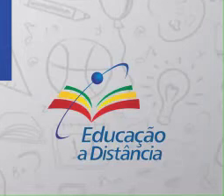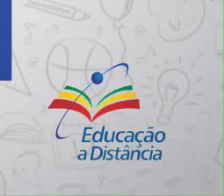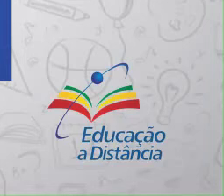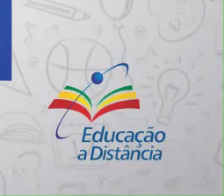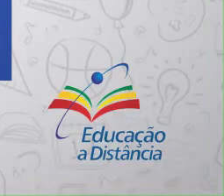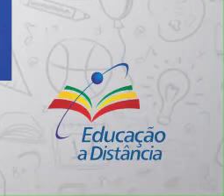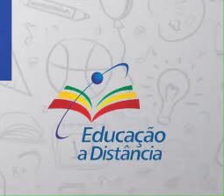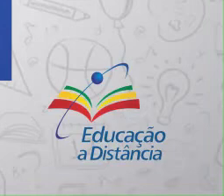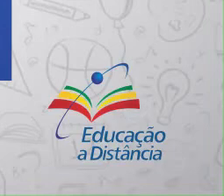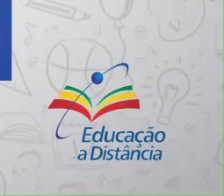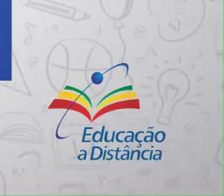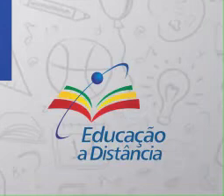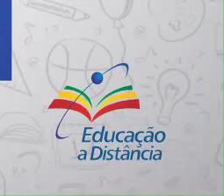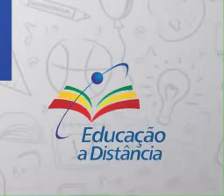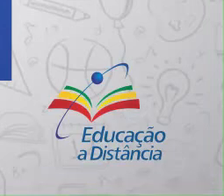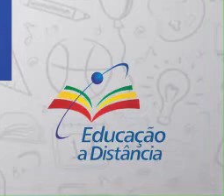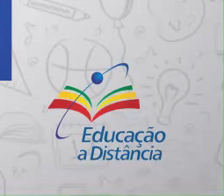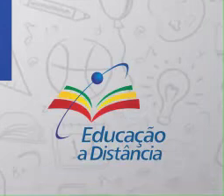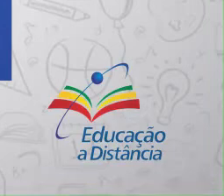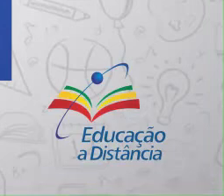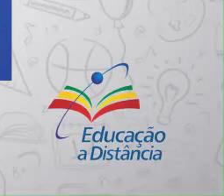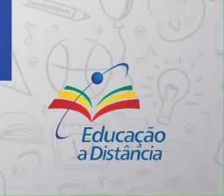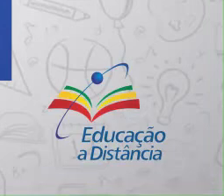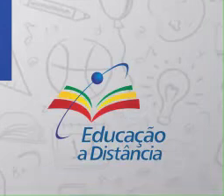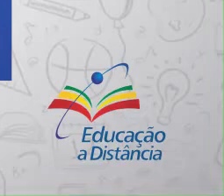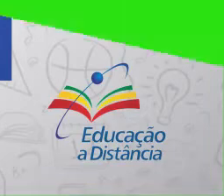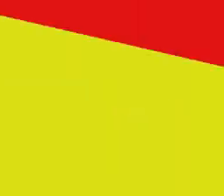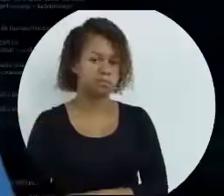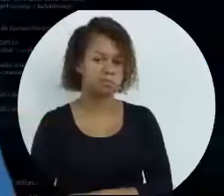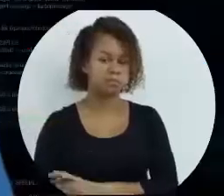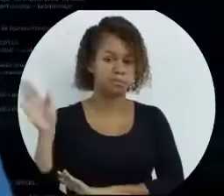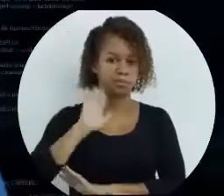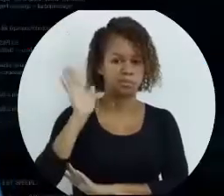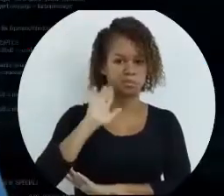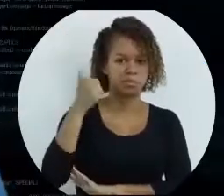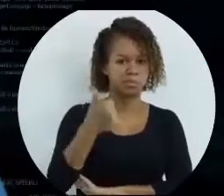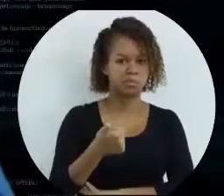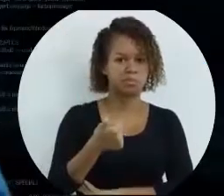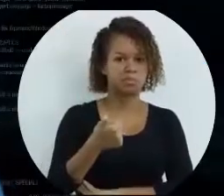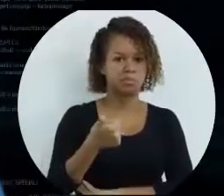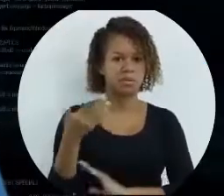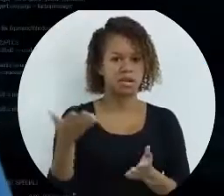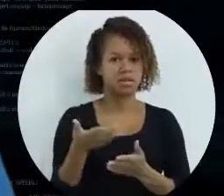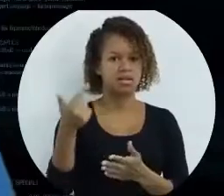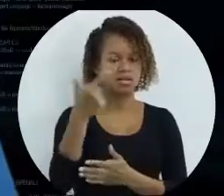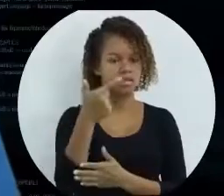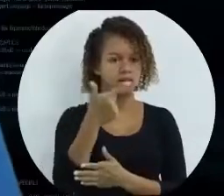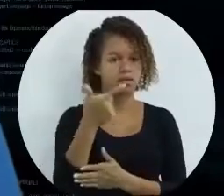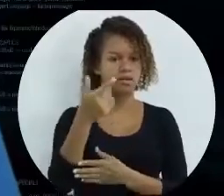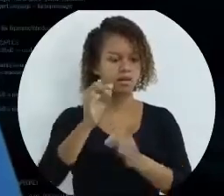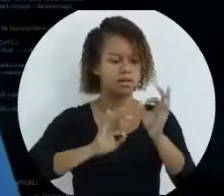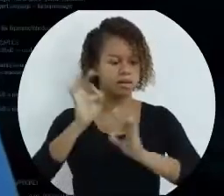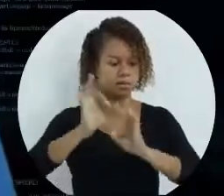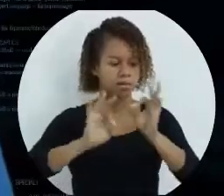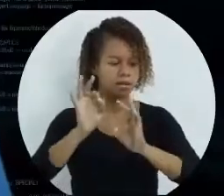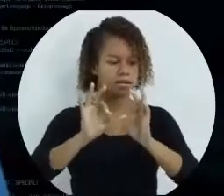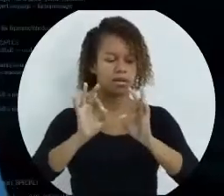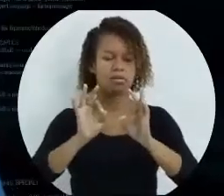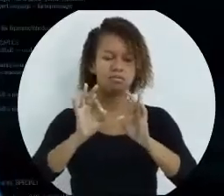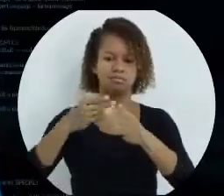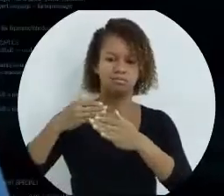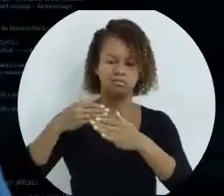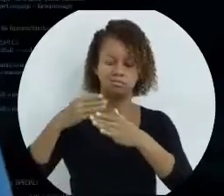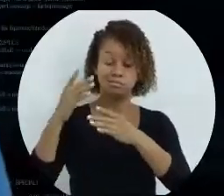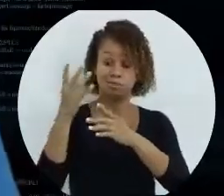programação procedural com JavaScript Olá, essa é a segunda competência do nosso curso de Web Design